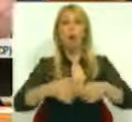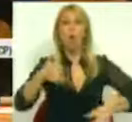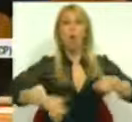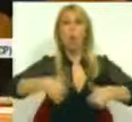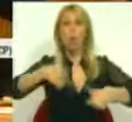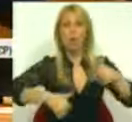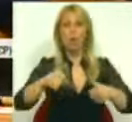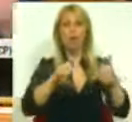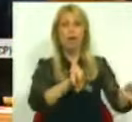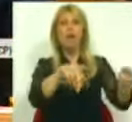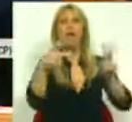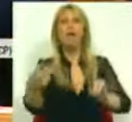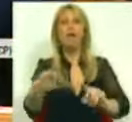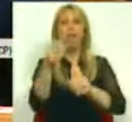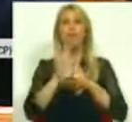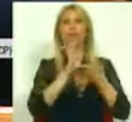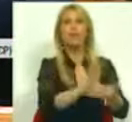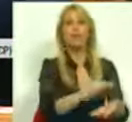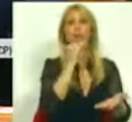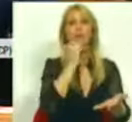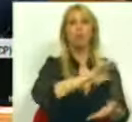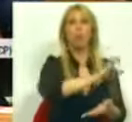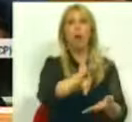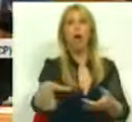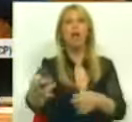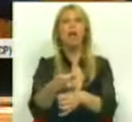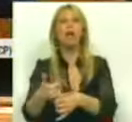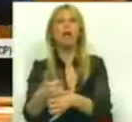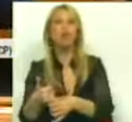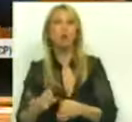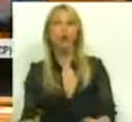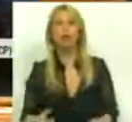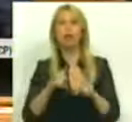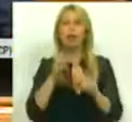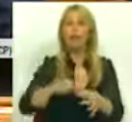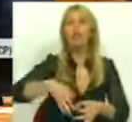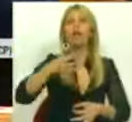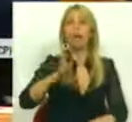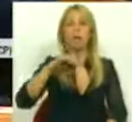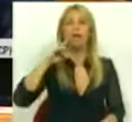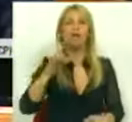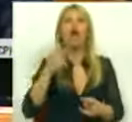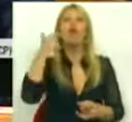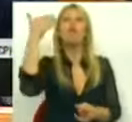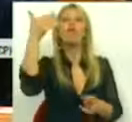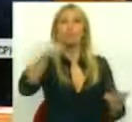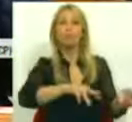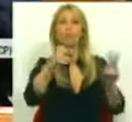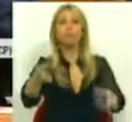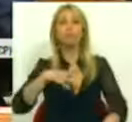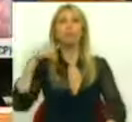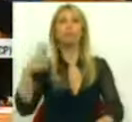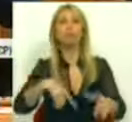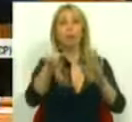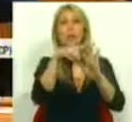reforma da lei dos financiamentos locais e regionais, e finalmente, a futura transposição para Portugal da